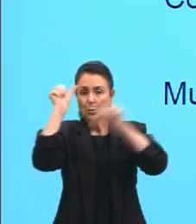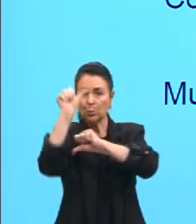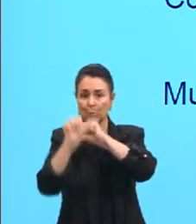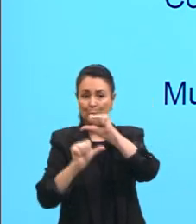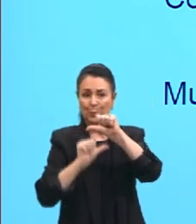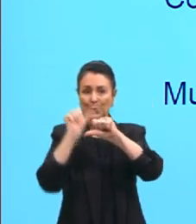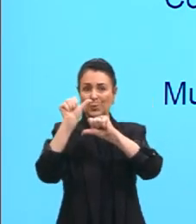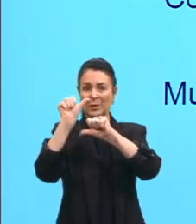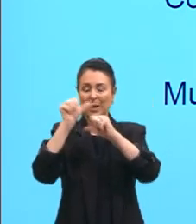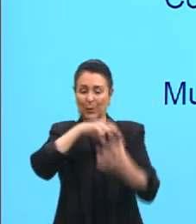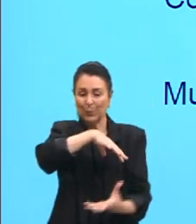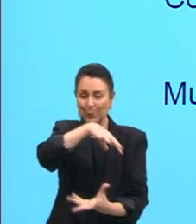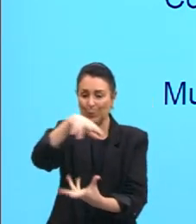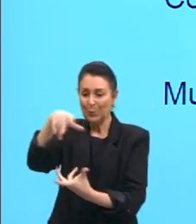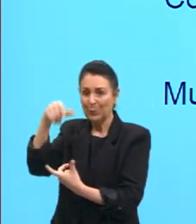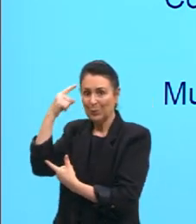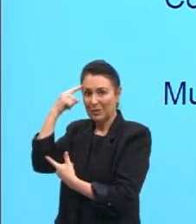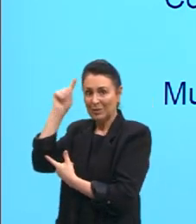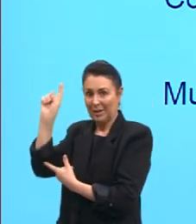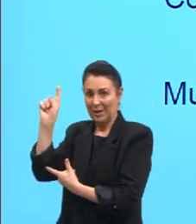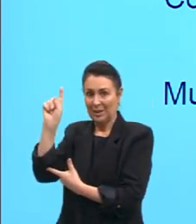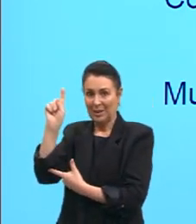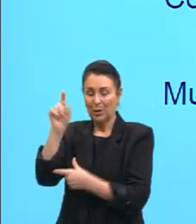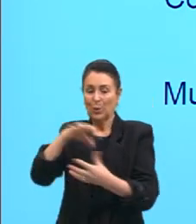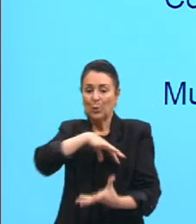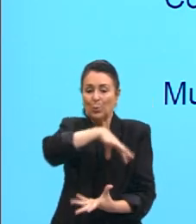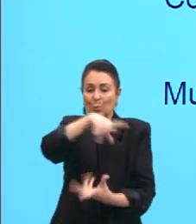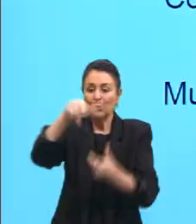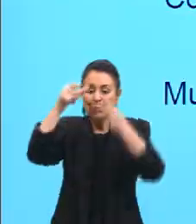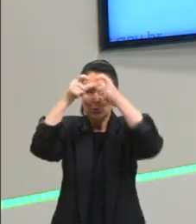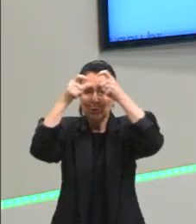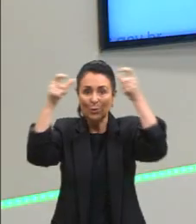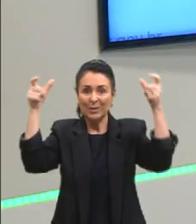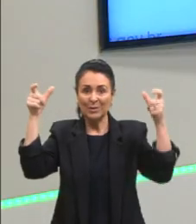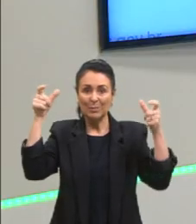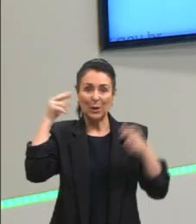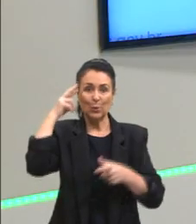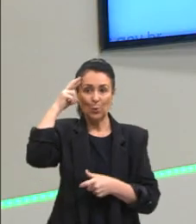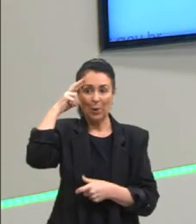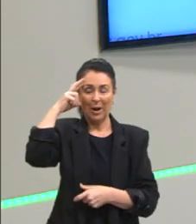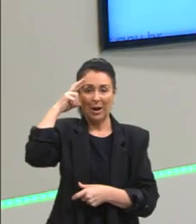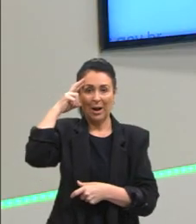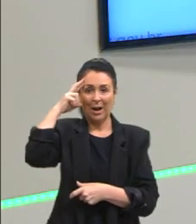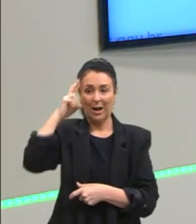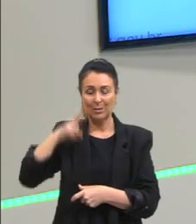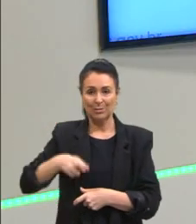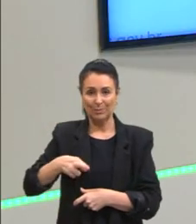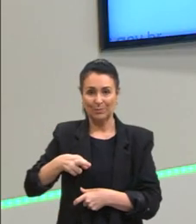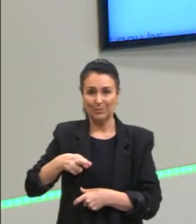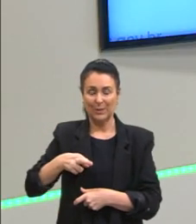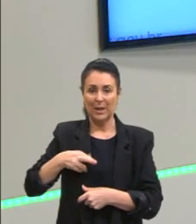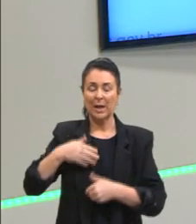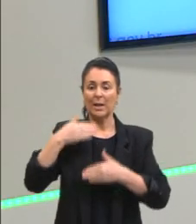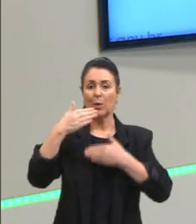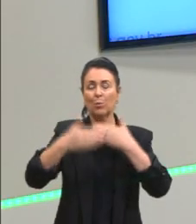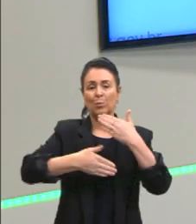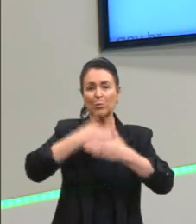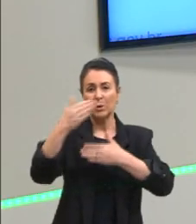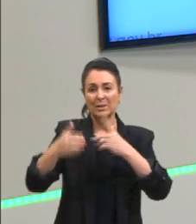ideias para o mundo do conhecimento racional. E aí era esse processo dialético que Platão